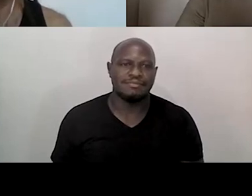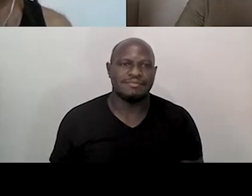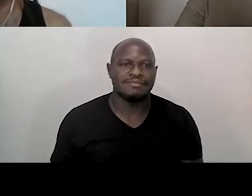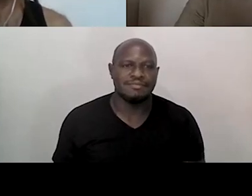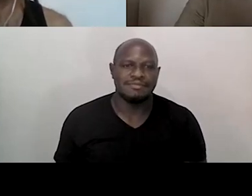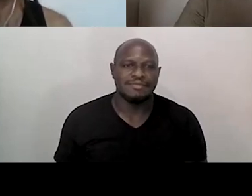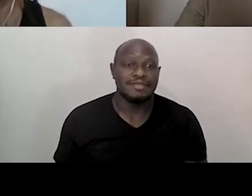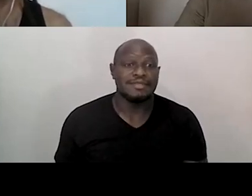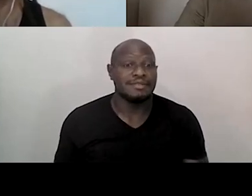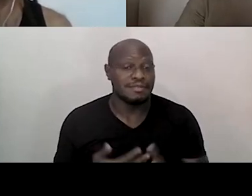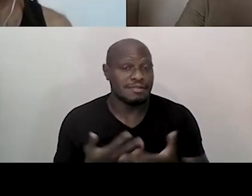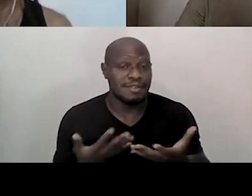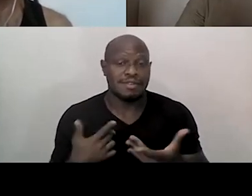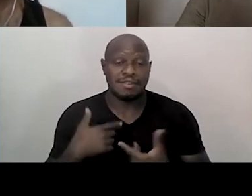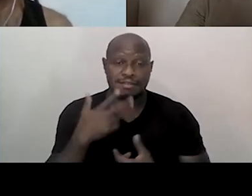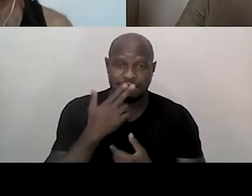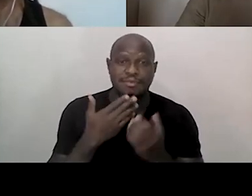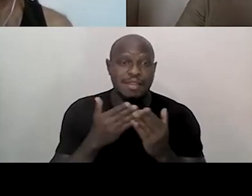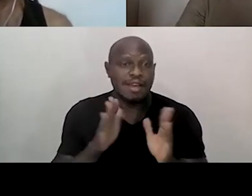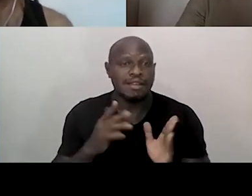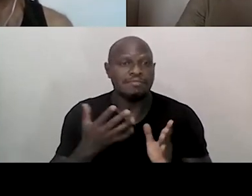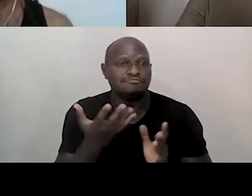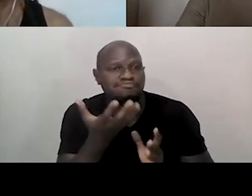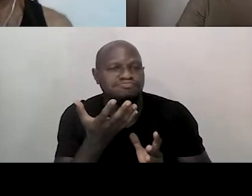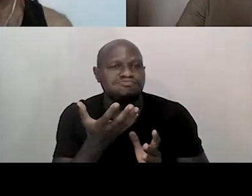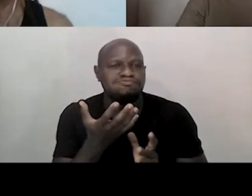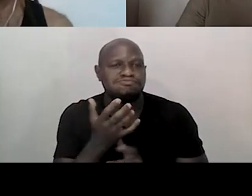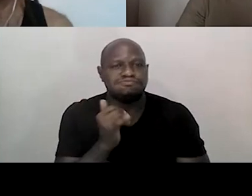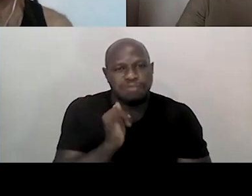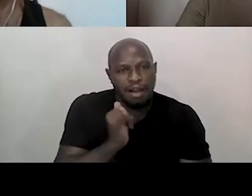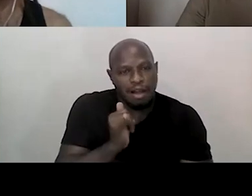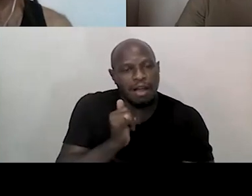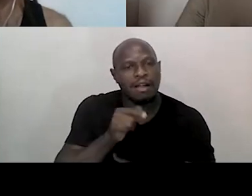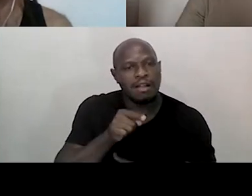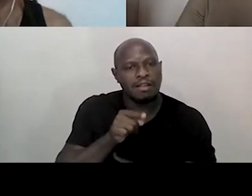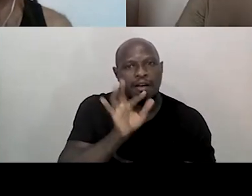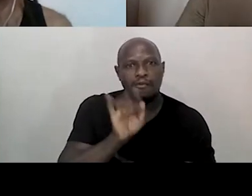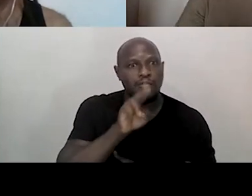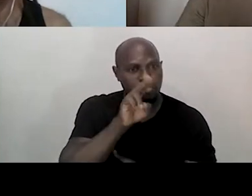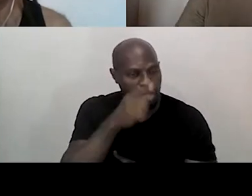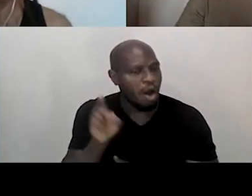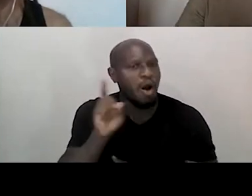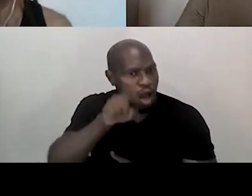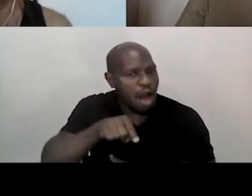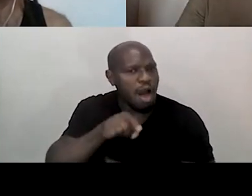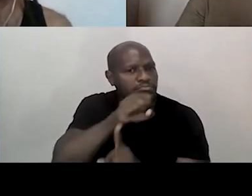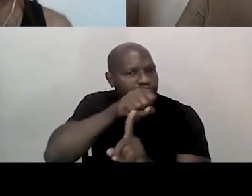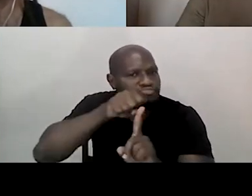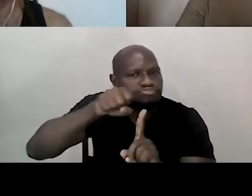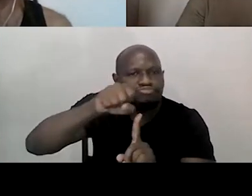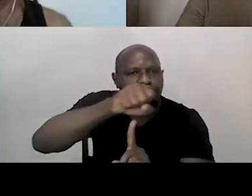então acho que abrindo aí eu queria dizer isso, que essa função é social, totalmente social